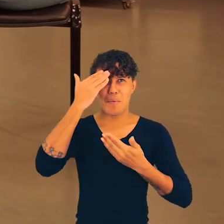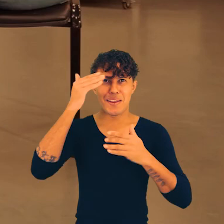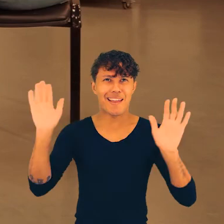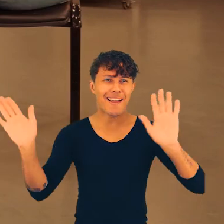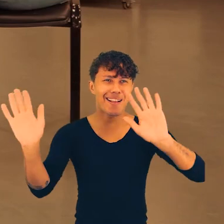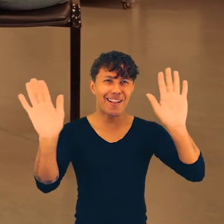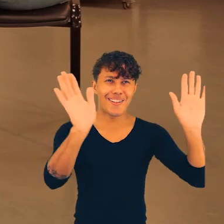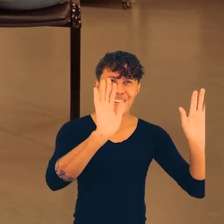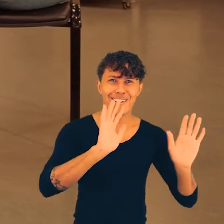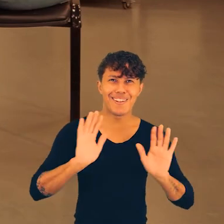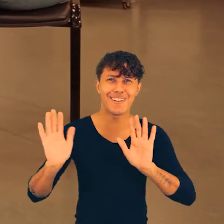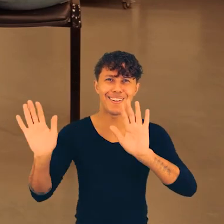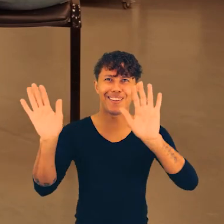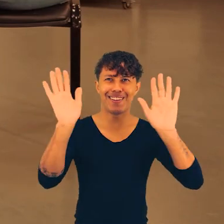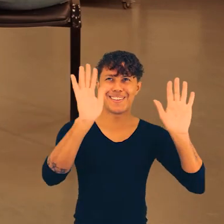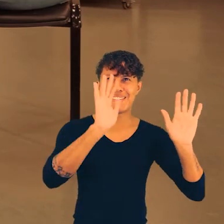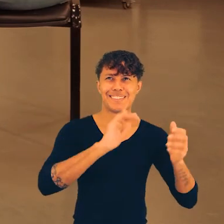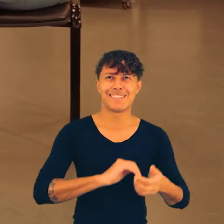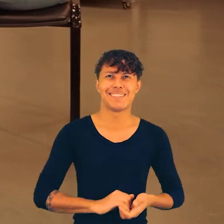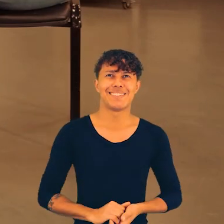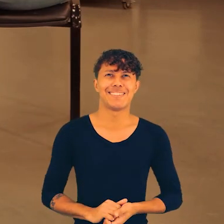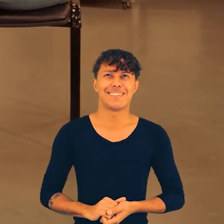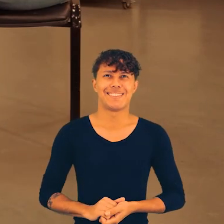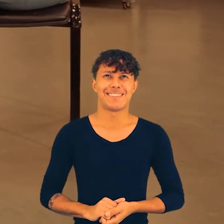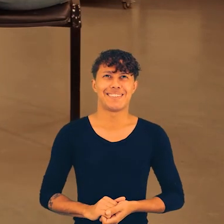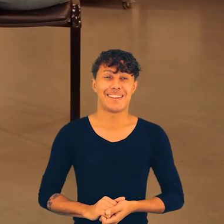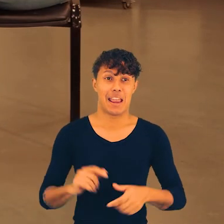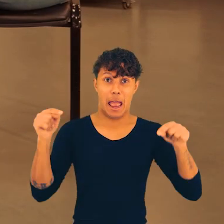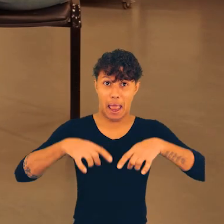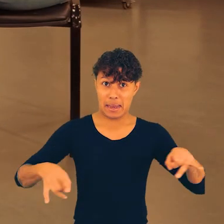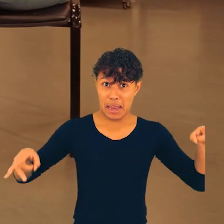Belezinha? É isso, galera. Valeu!